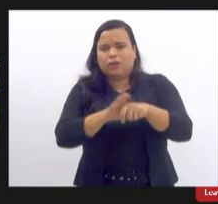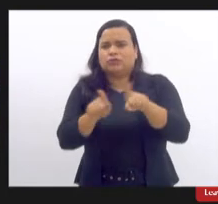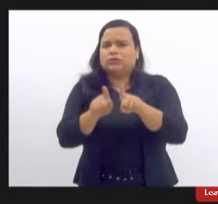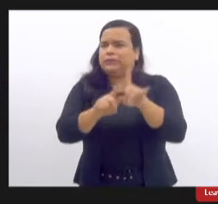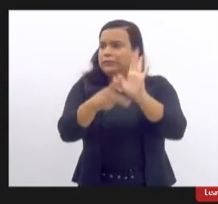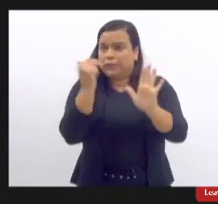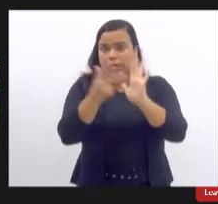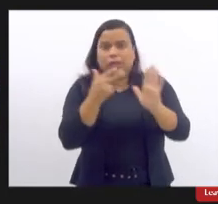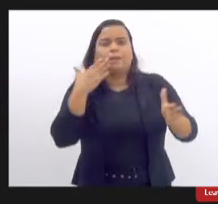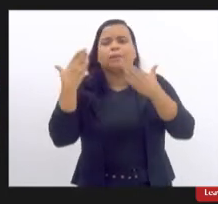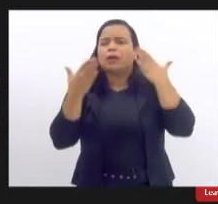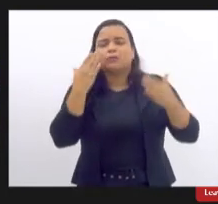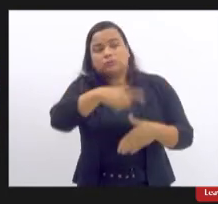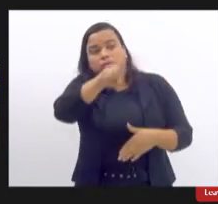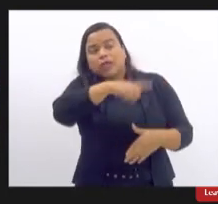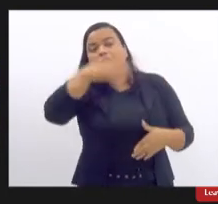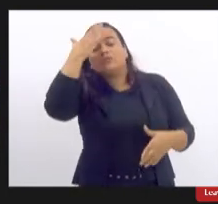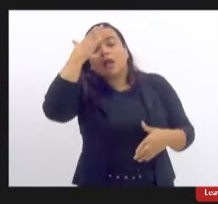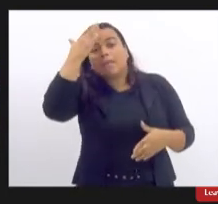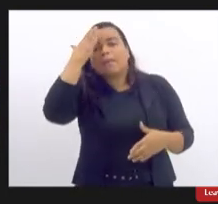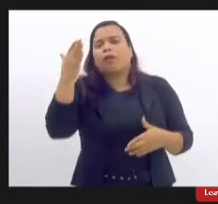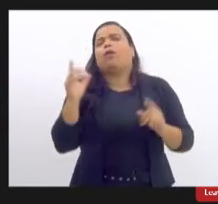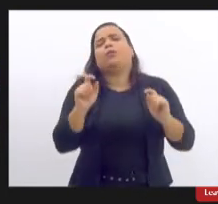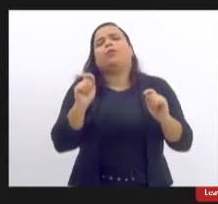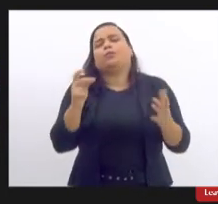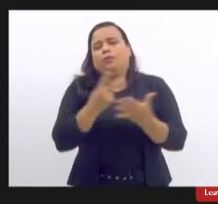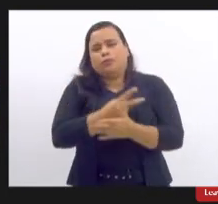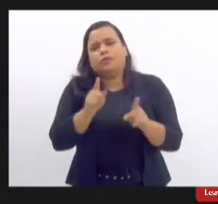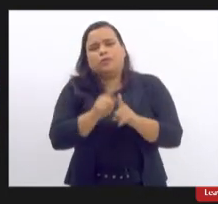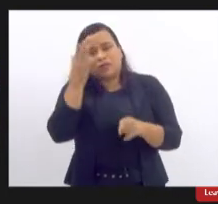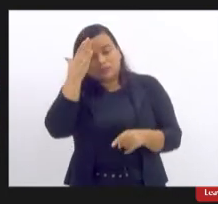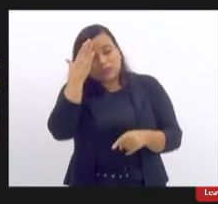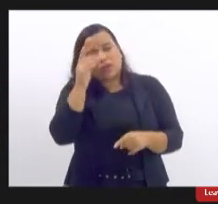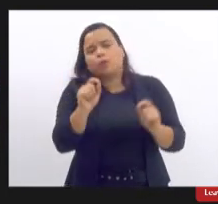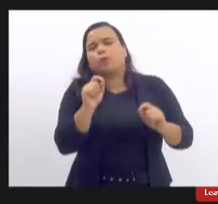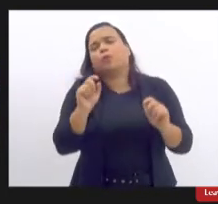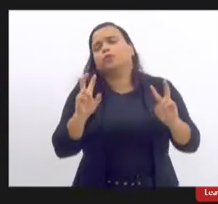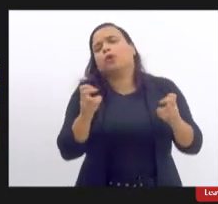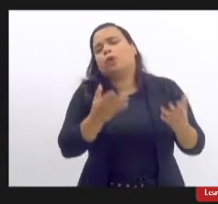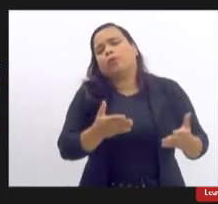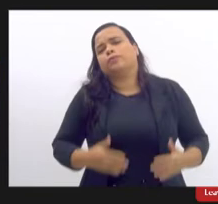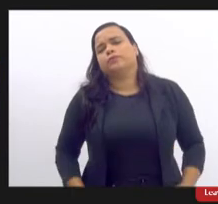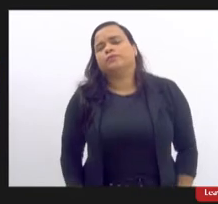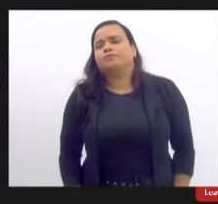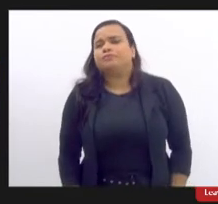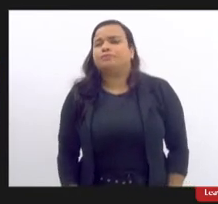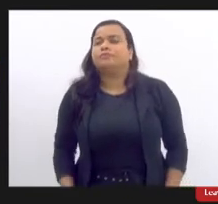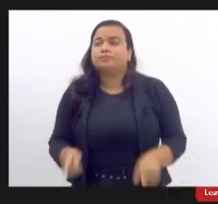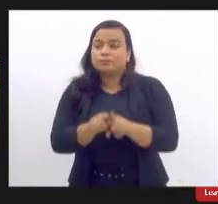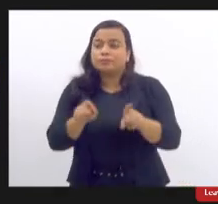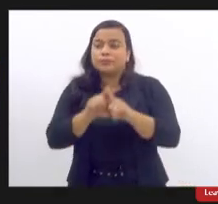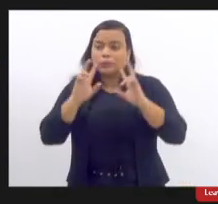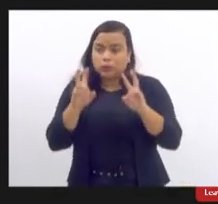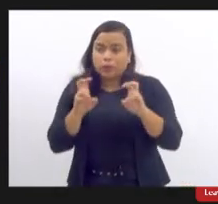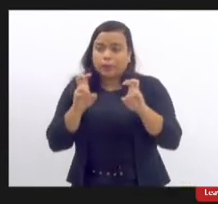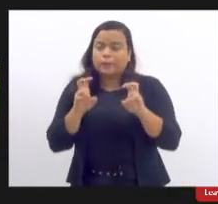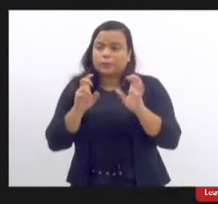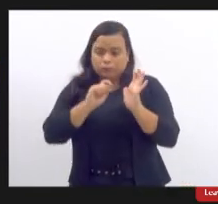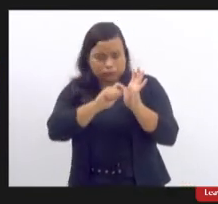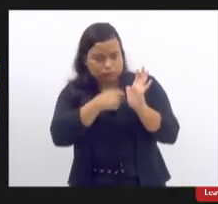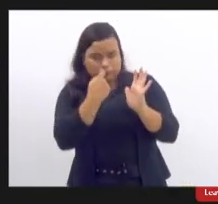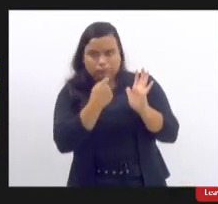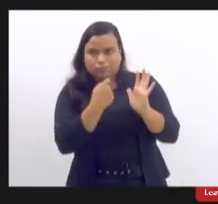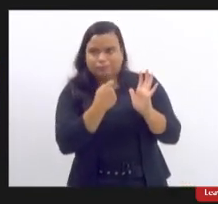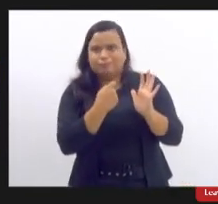que saibam e que entendam também sobre o assunto com relação ao termo de consentimento